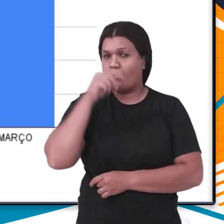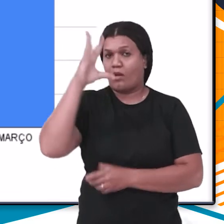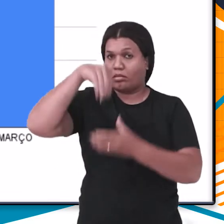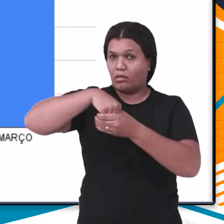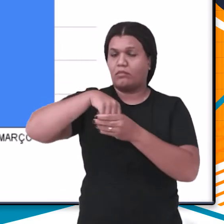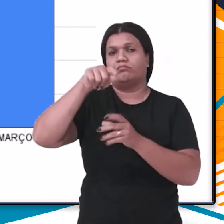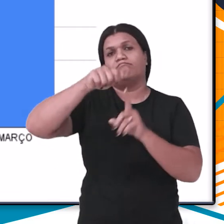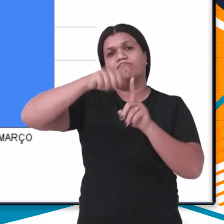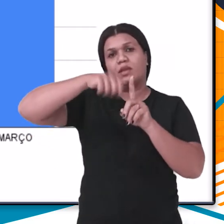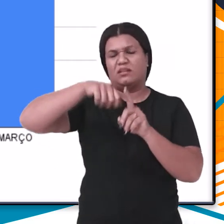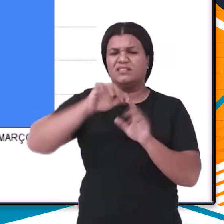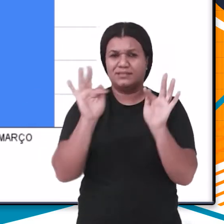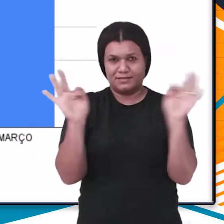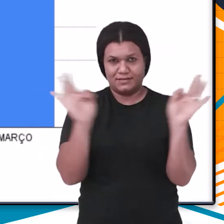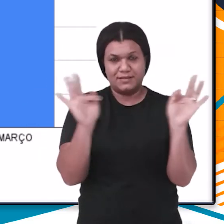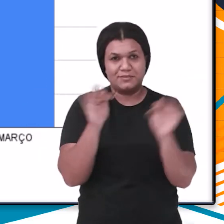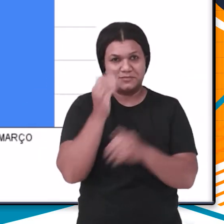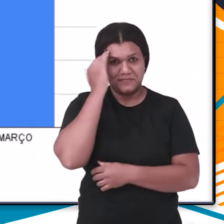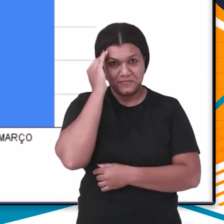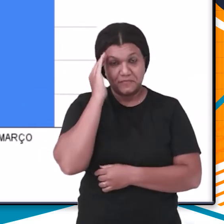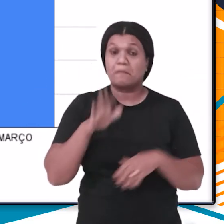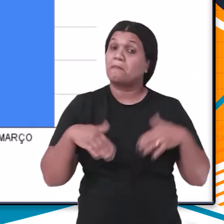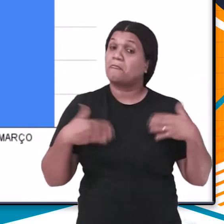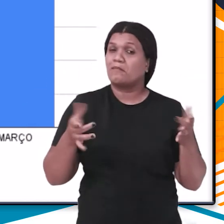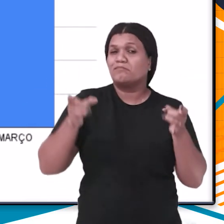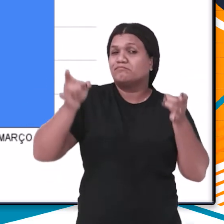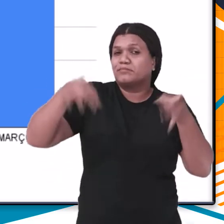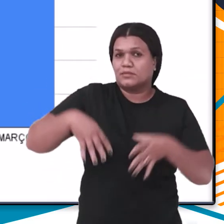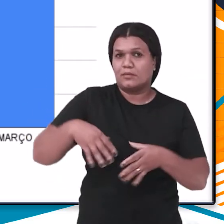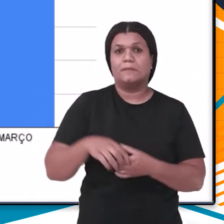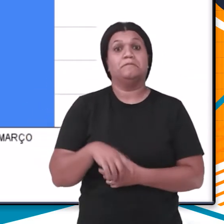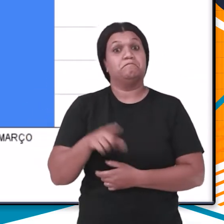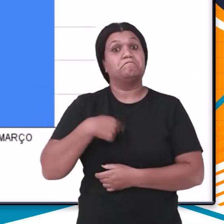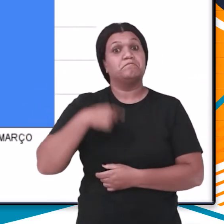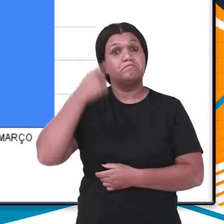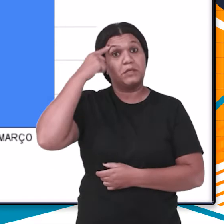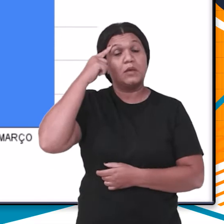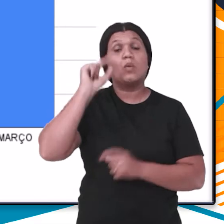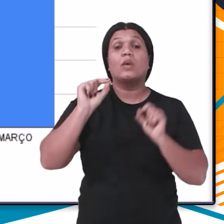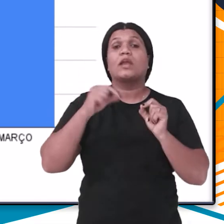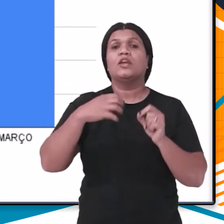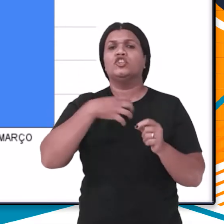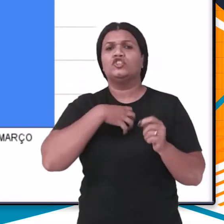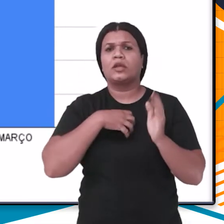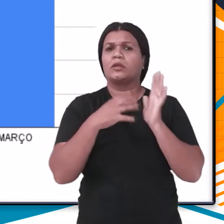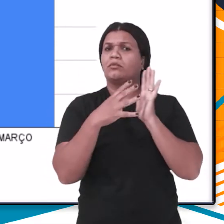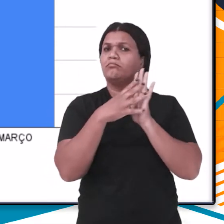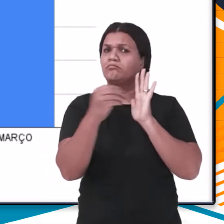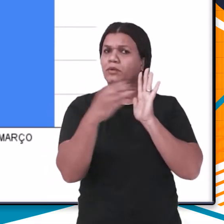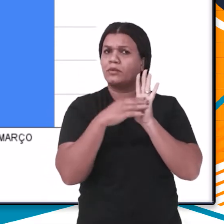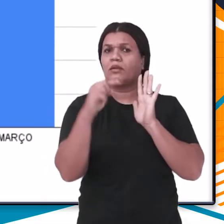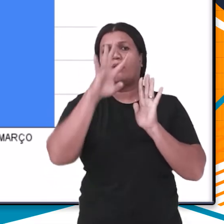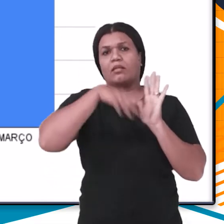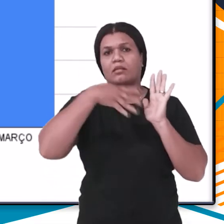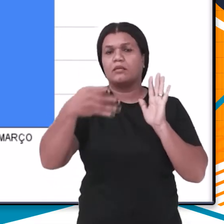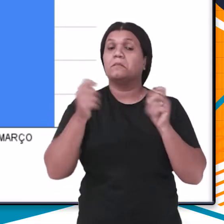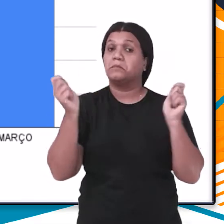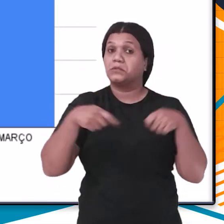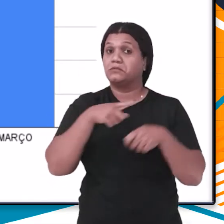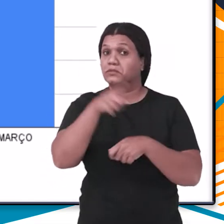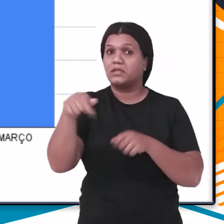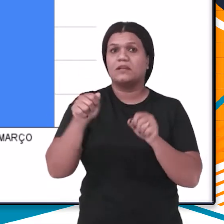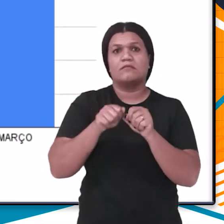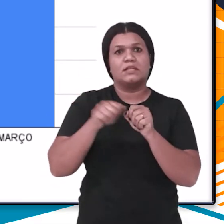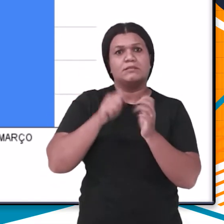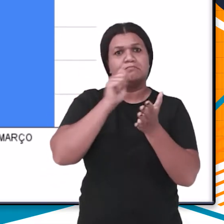água neste mês. É simples, não é? Bom, então é isso. Quem sabe este modelo de tabela te inspire a fazer